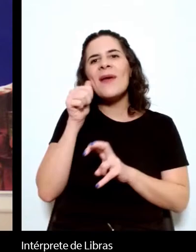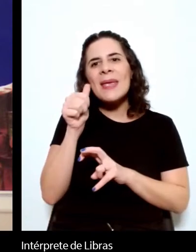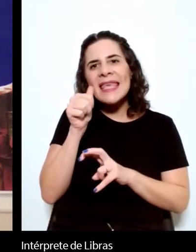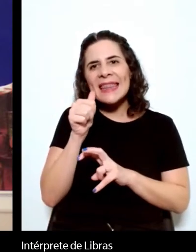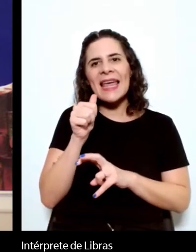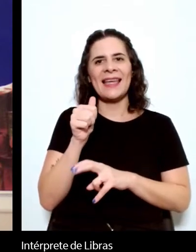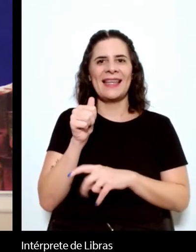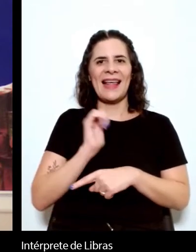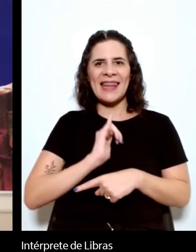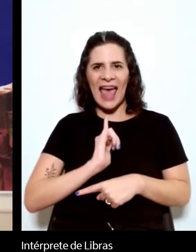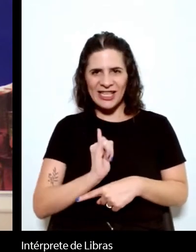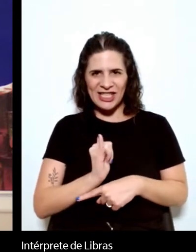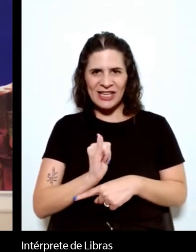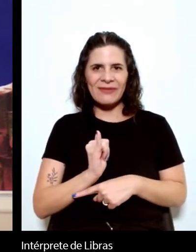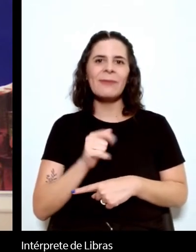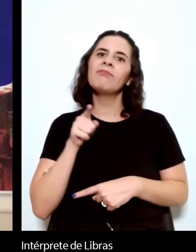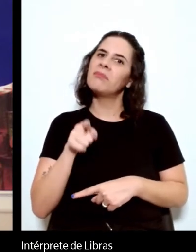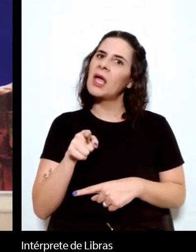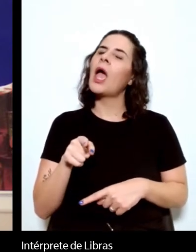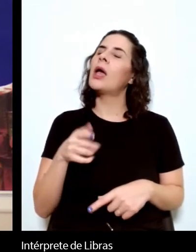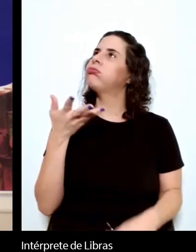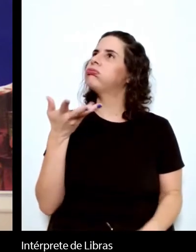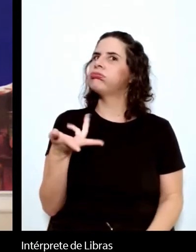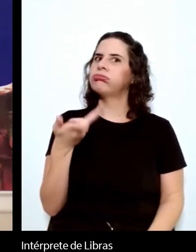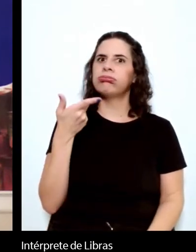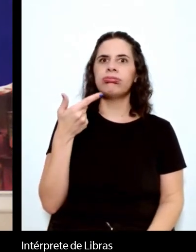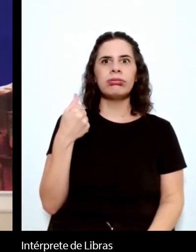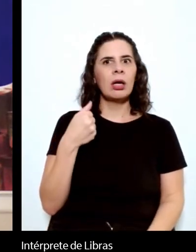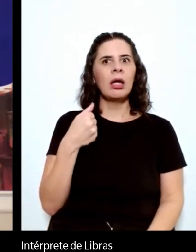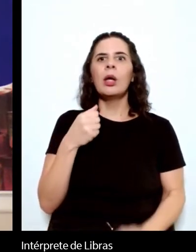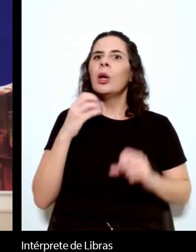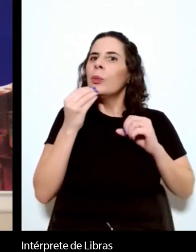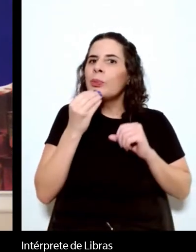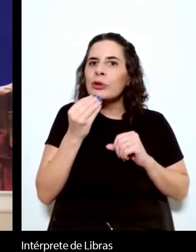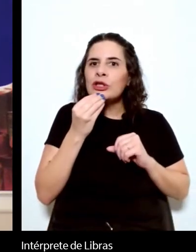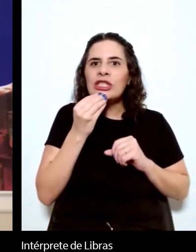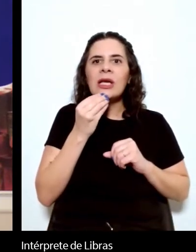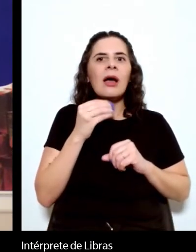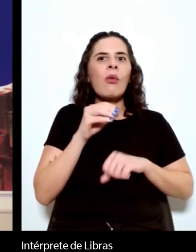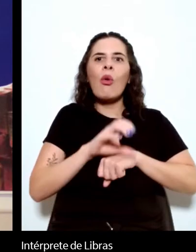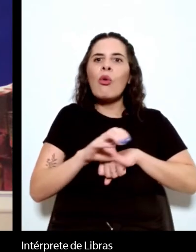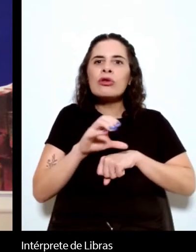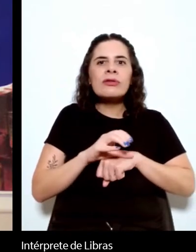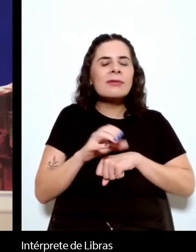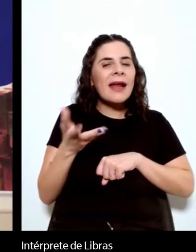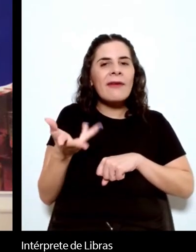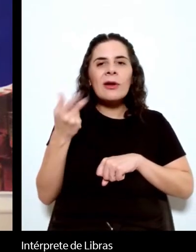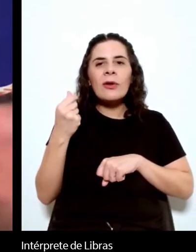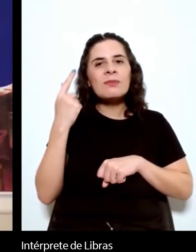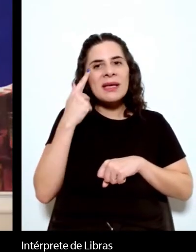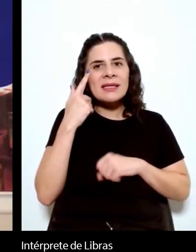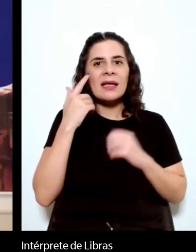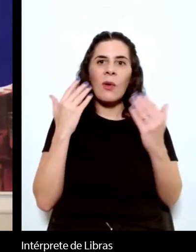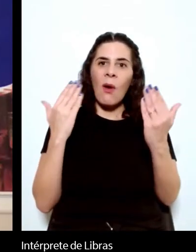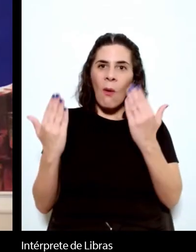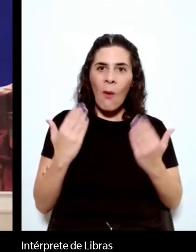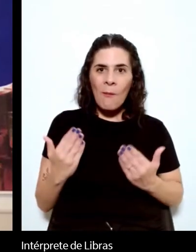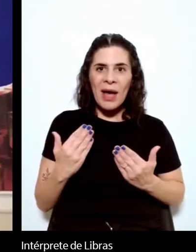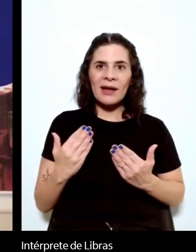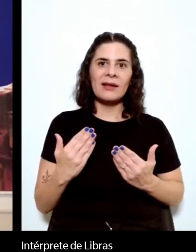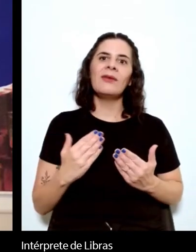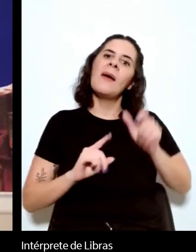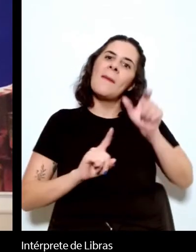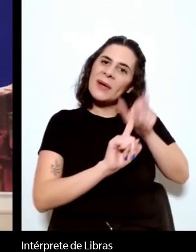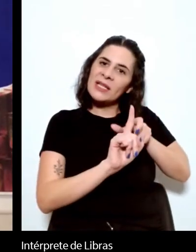dava para fazer um curso fascinante comparando personagens feministas de Clarice Lispector com as personagens